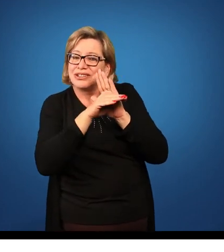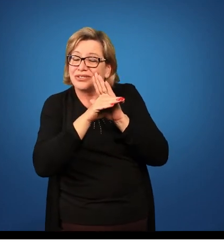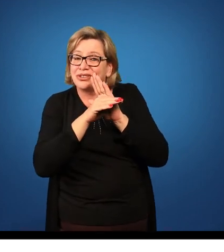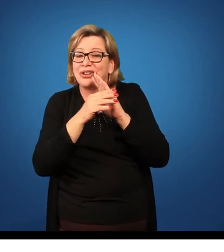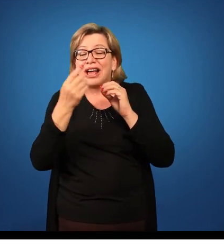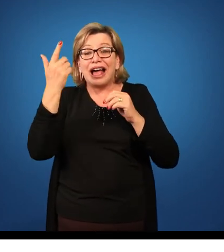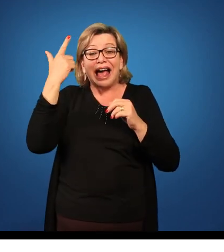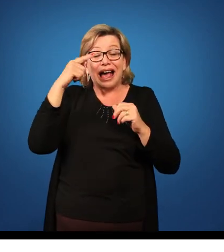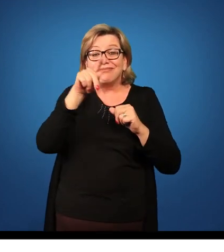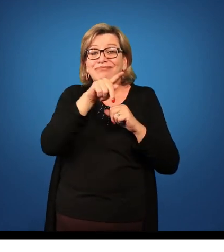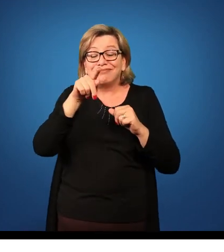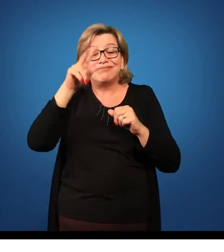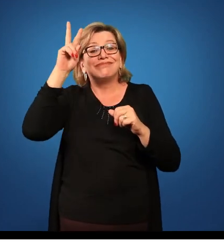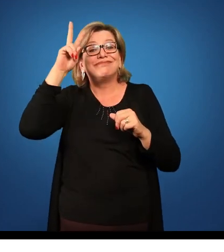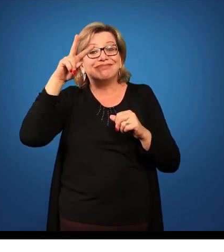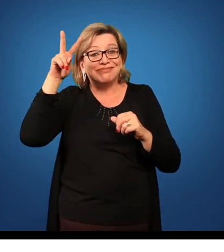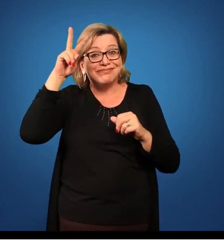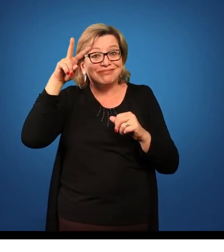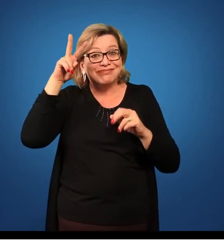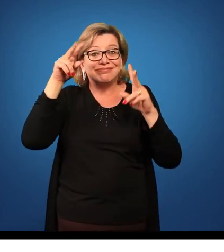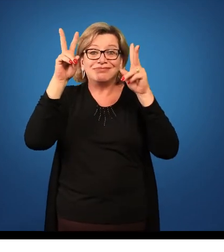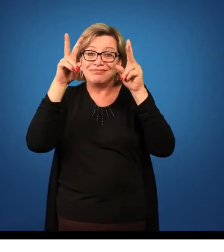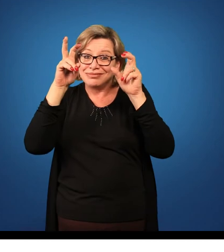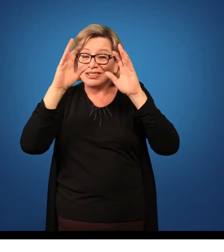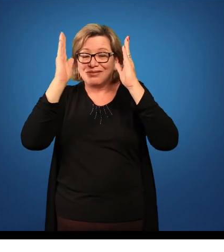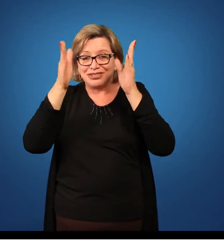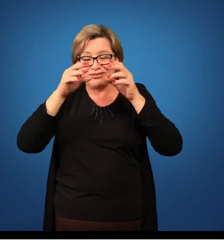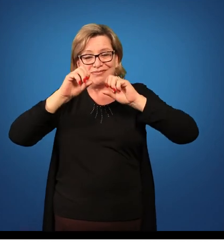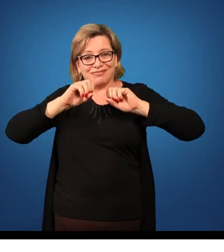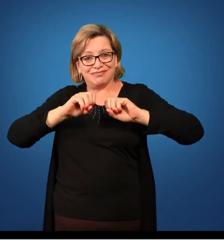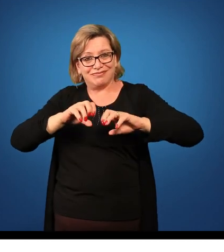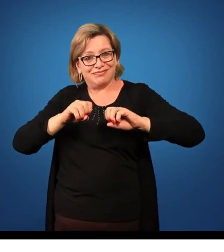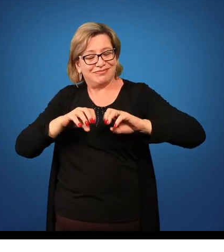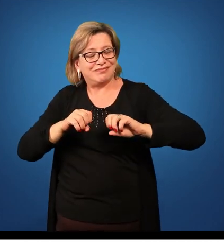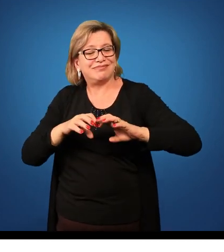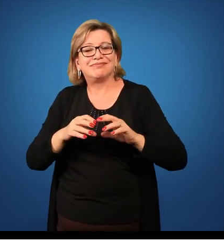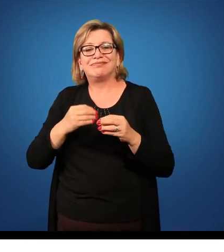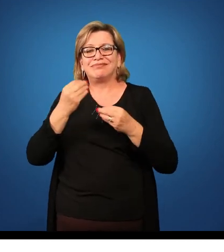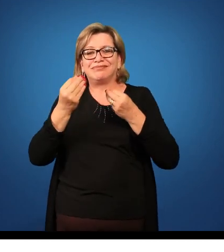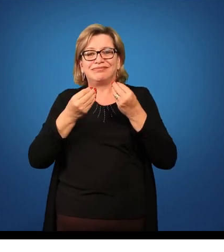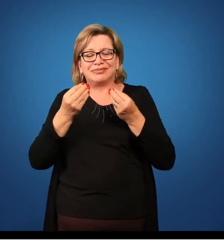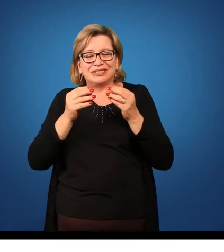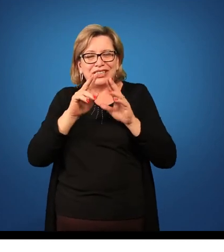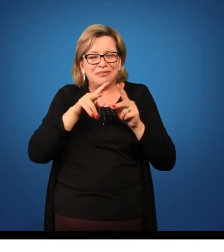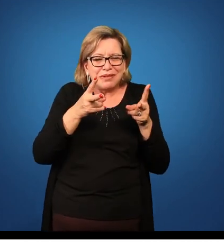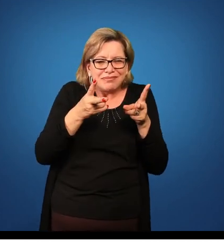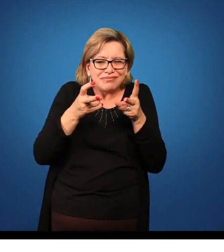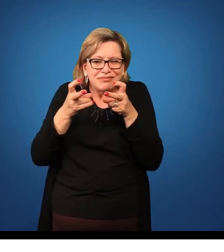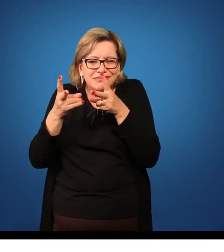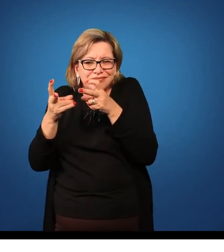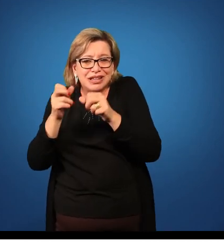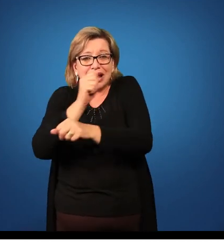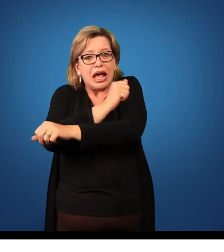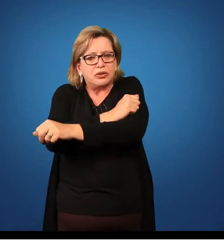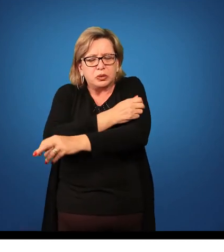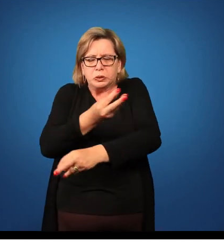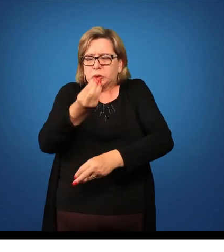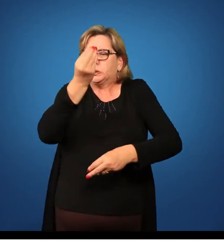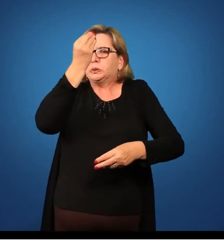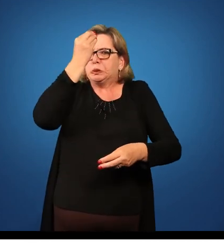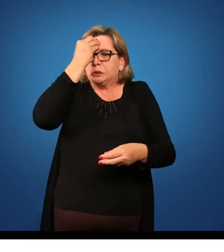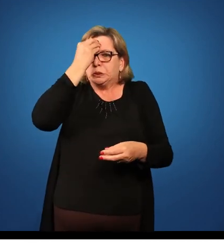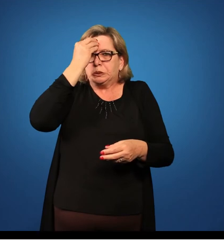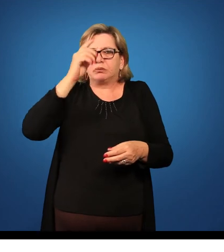retomar alguns conteúdos que foram trabalhados, alguns conceitos foram trabalhados nessa aula anterior e não foram desenvolvidos ou não foram